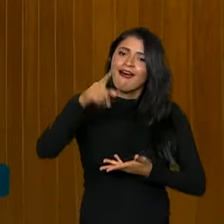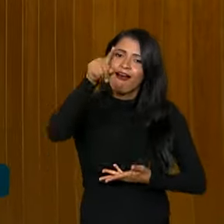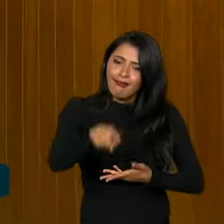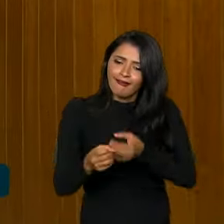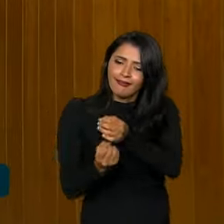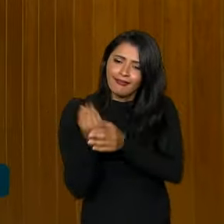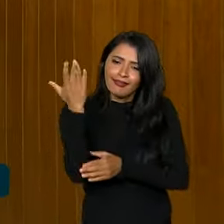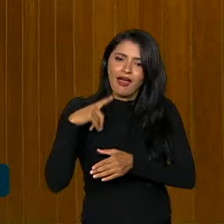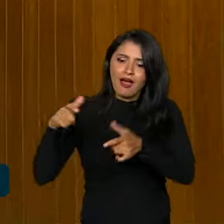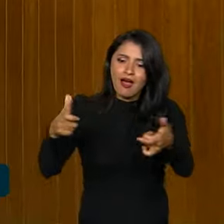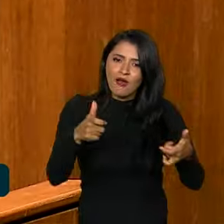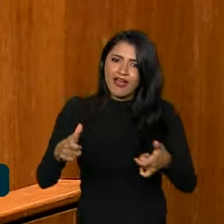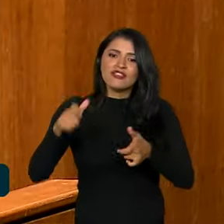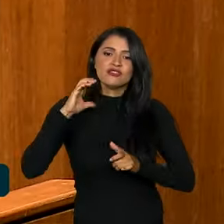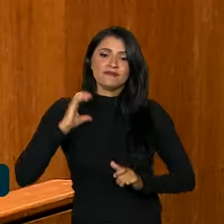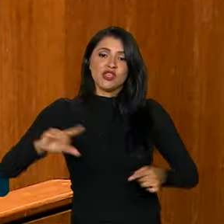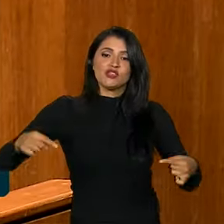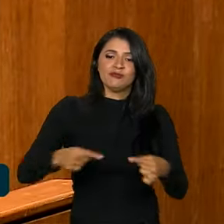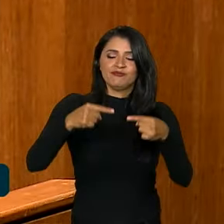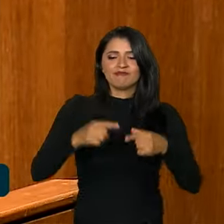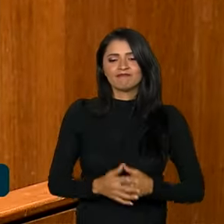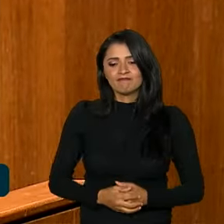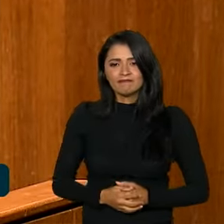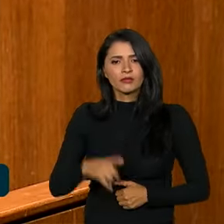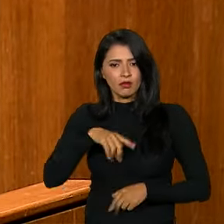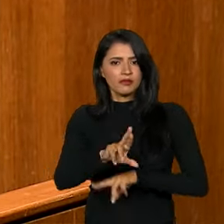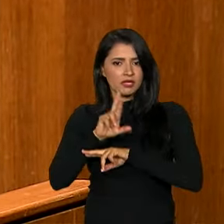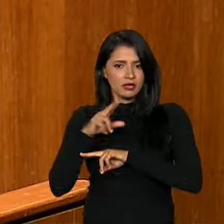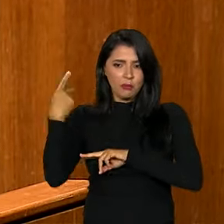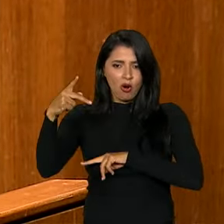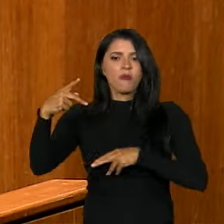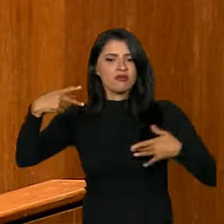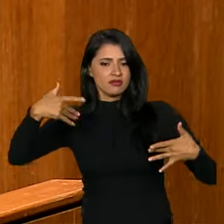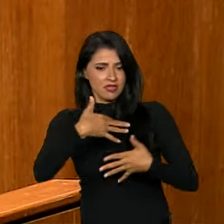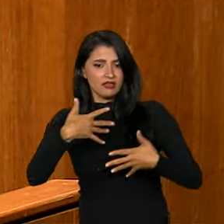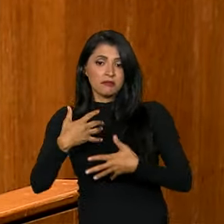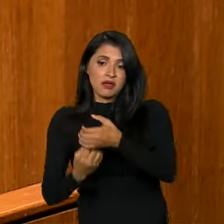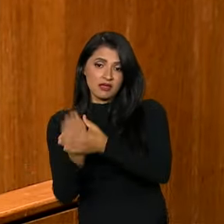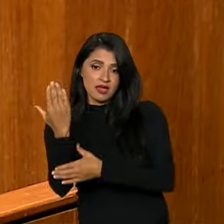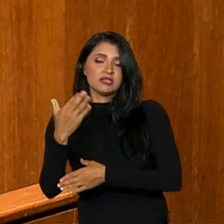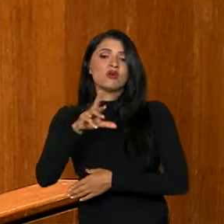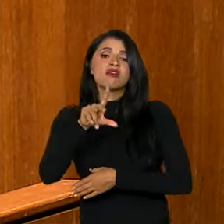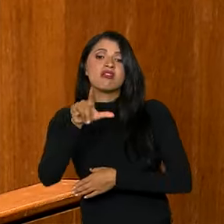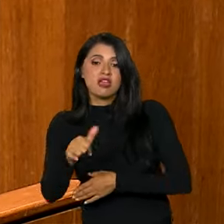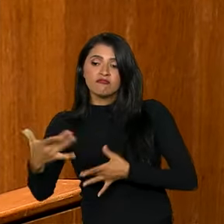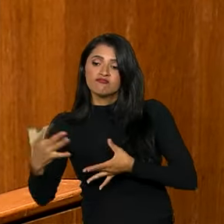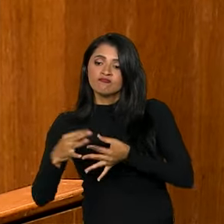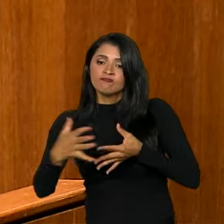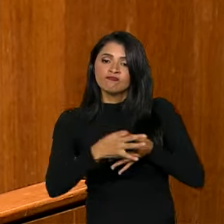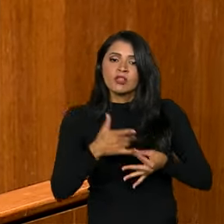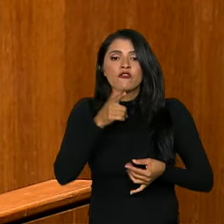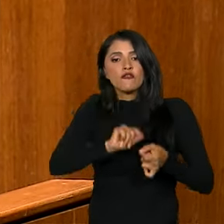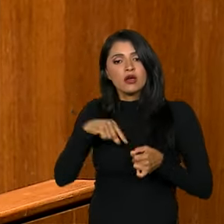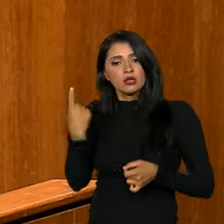construir territórios de cidadania. Ter aqui tantos representantes de cidades para a construção dessa rede faz com